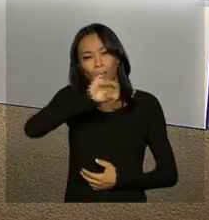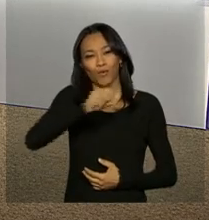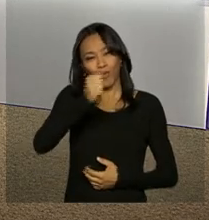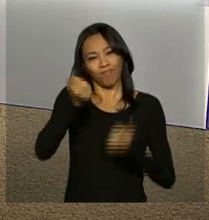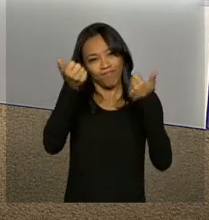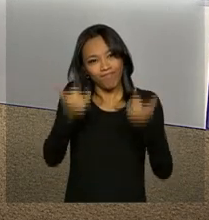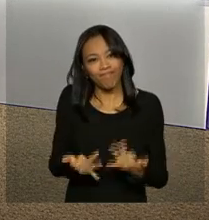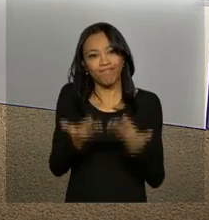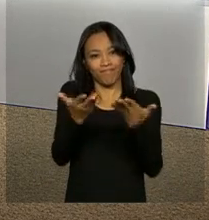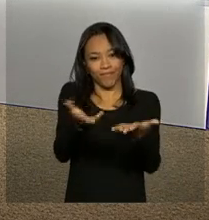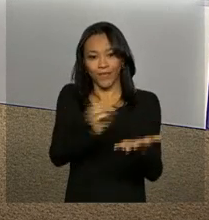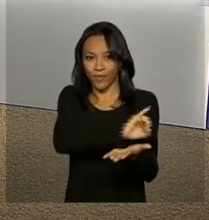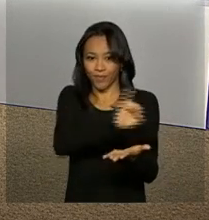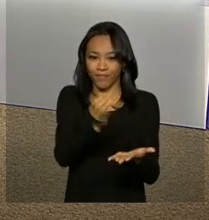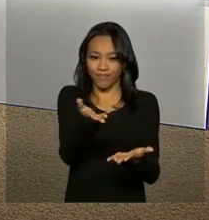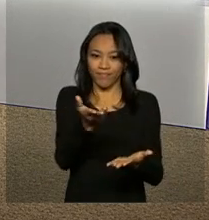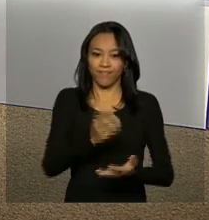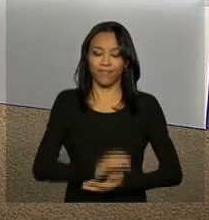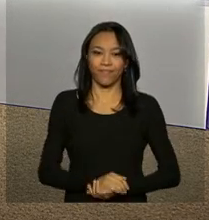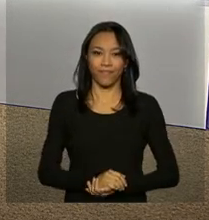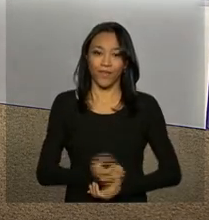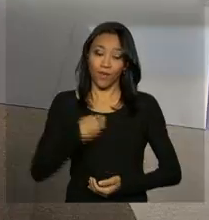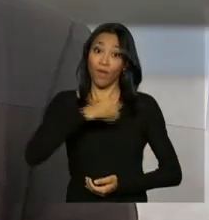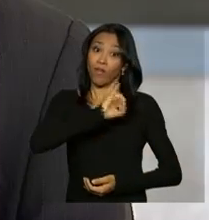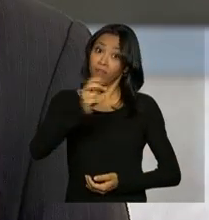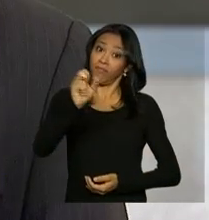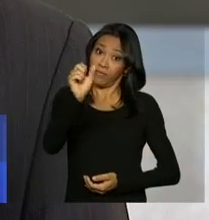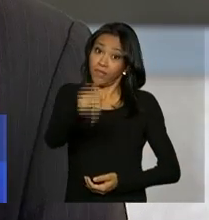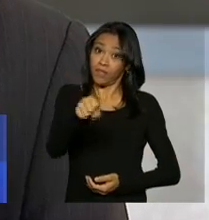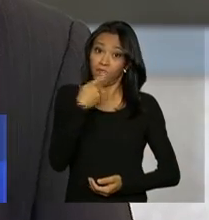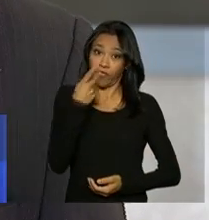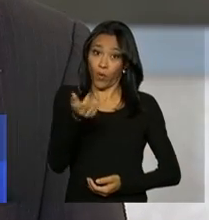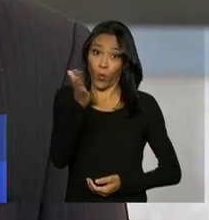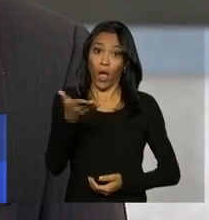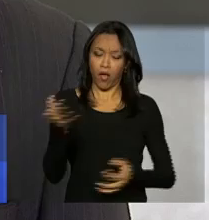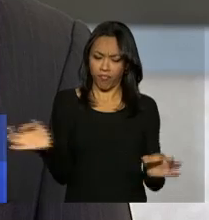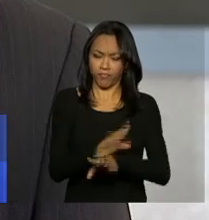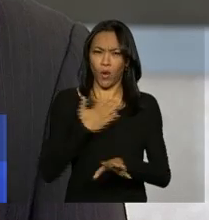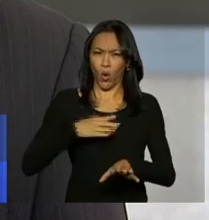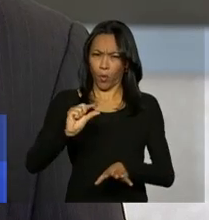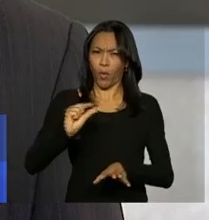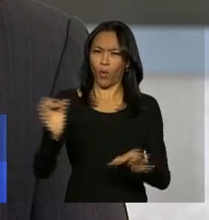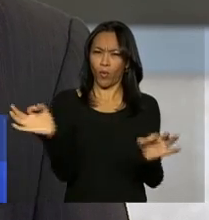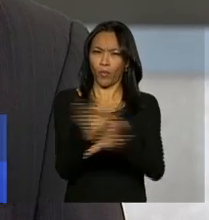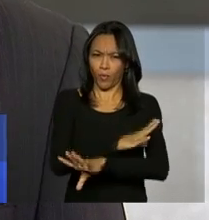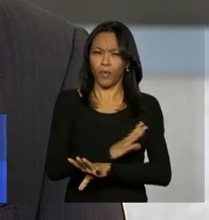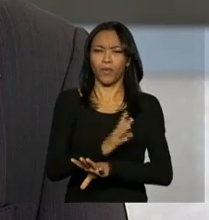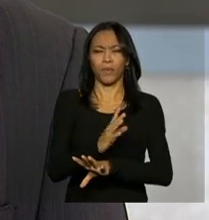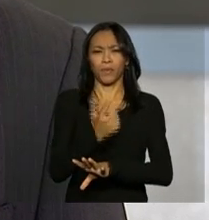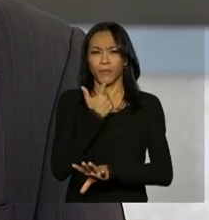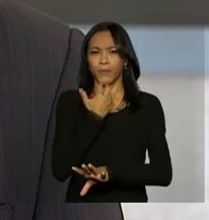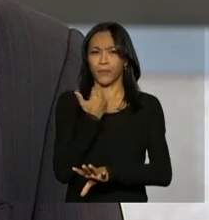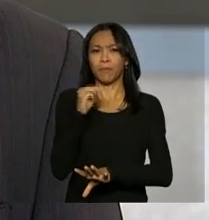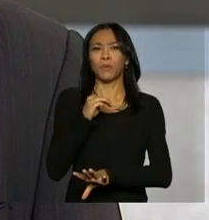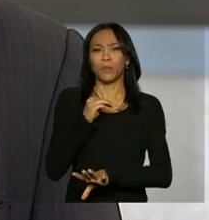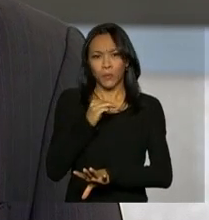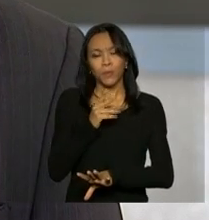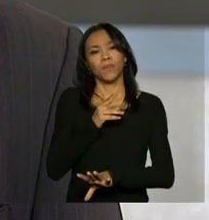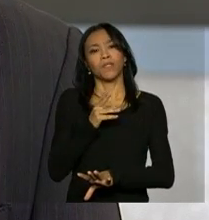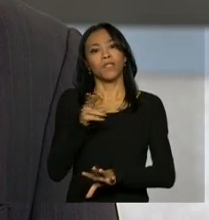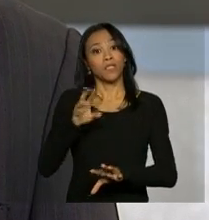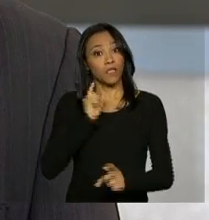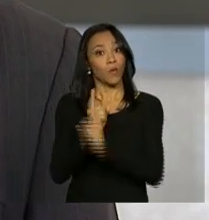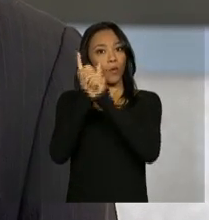detalhes. Oi, João Pedro. Oi, Daniela. É isso mesmo. Como você falou, terminou agora há pouco, há poucos minutos, esse encontro da